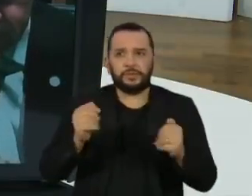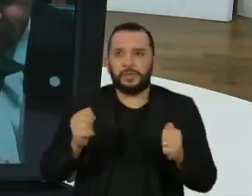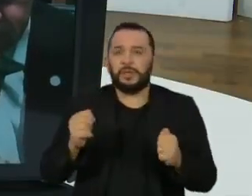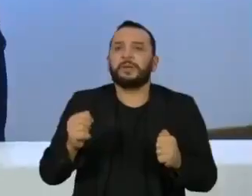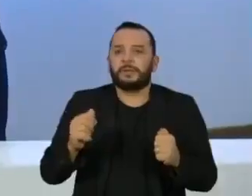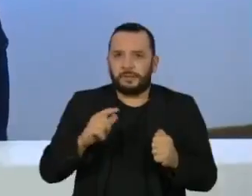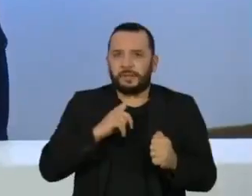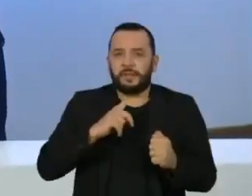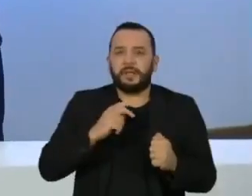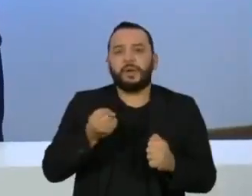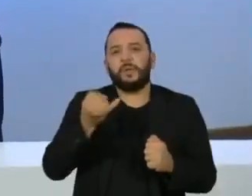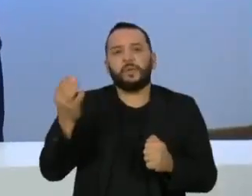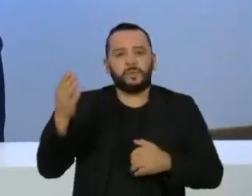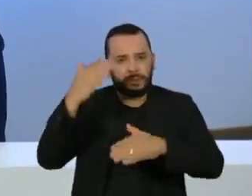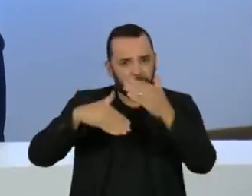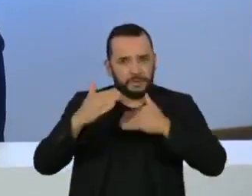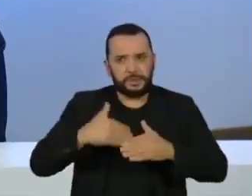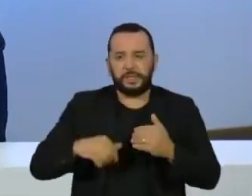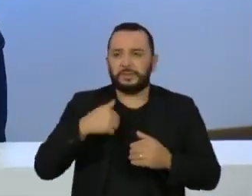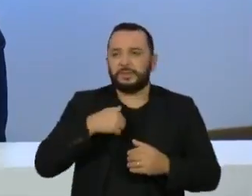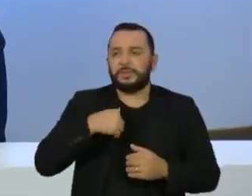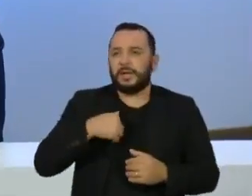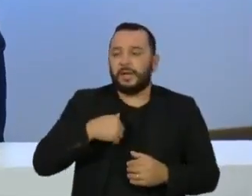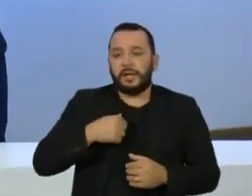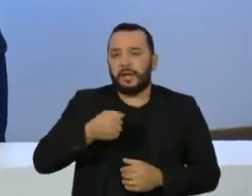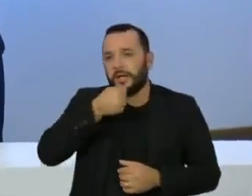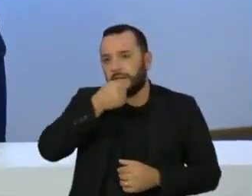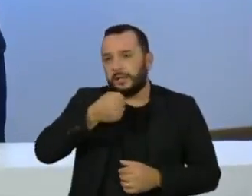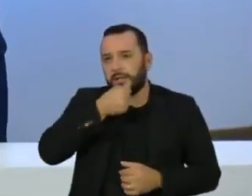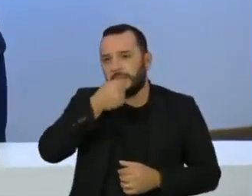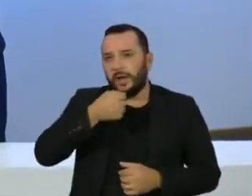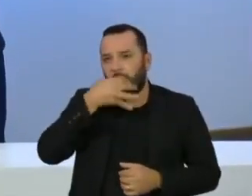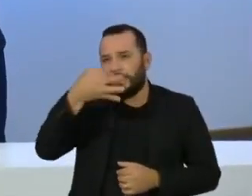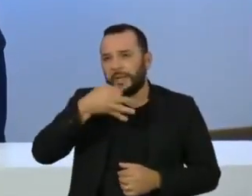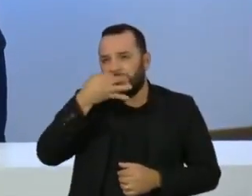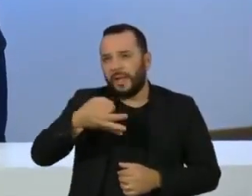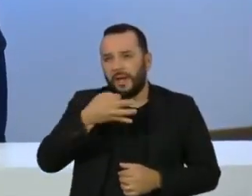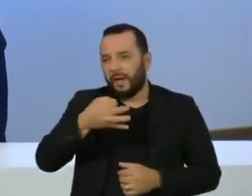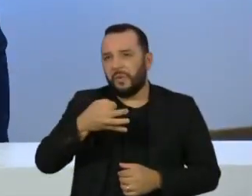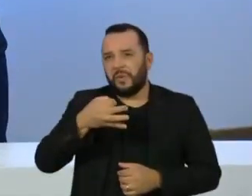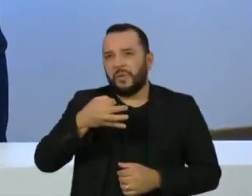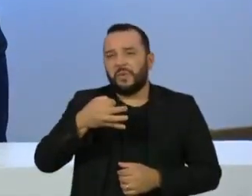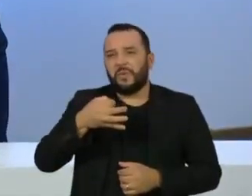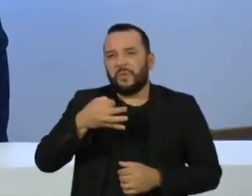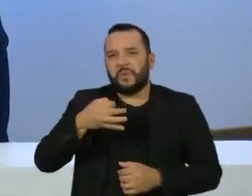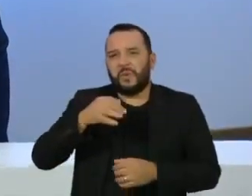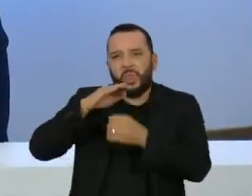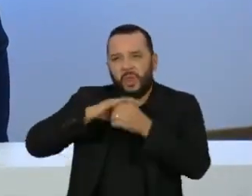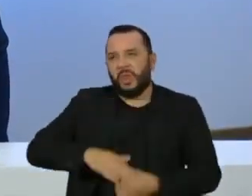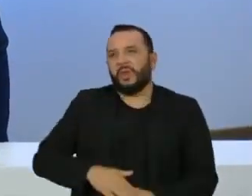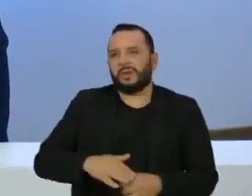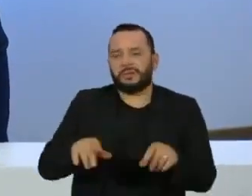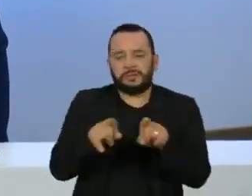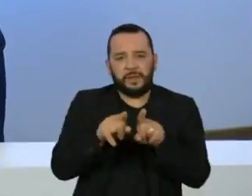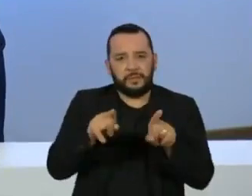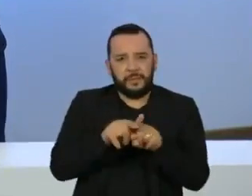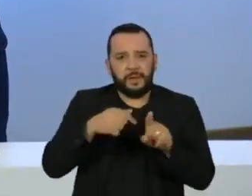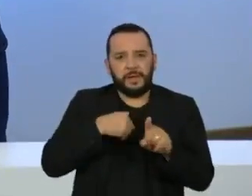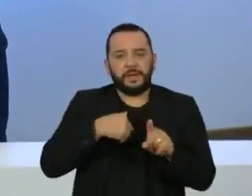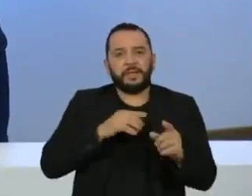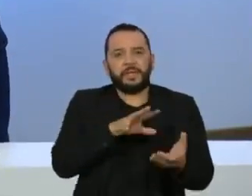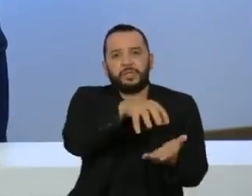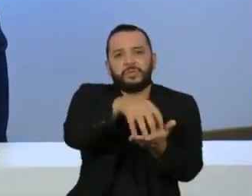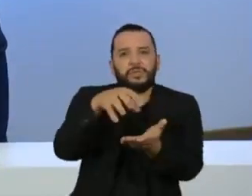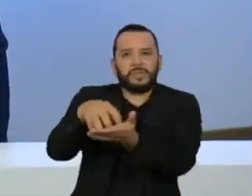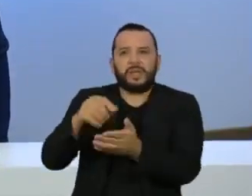esse desrespeito à liberdade de imprensa, às agressões, às instituições que a gente tem visto com muita frequência, acho que a gente